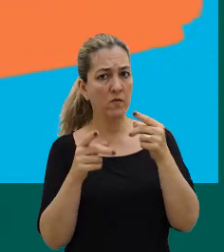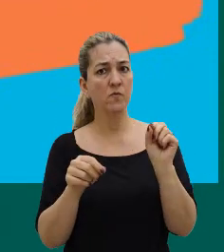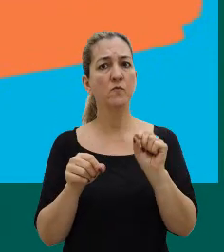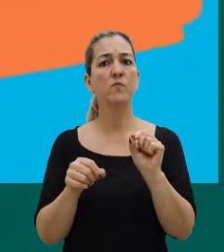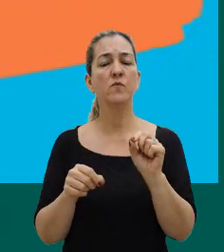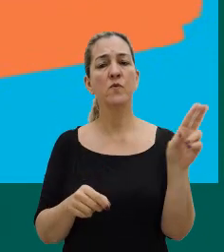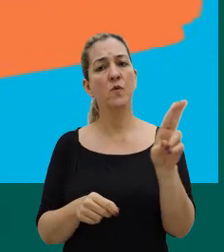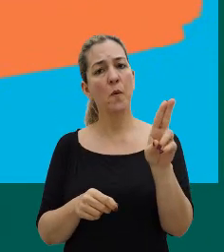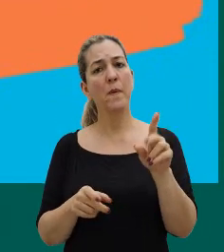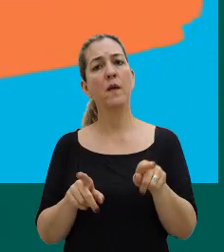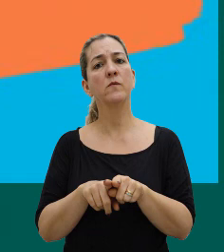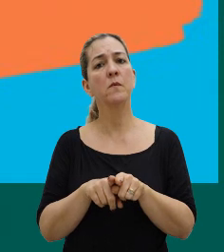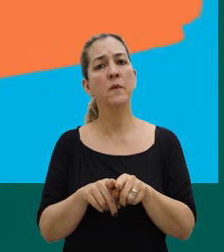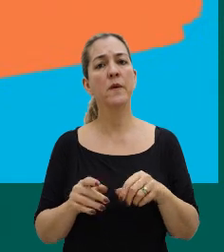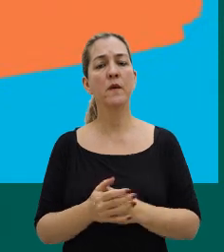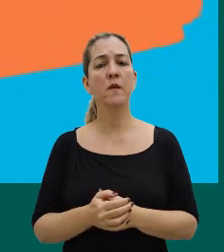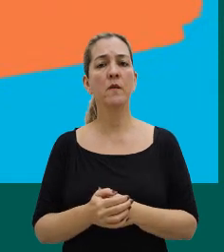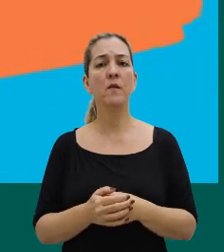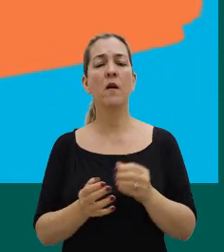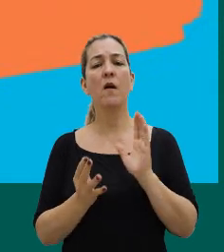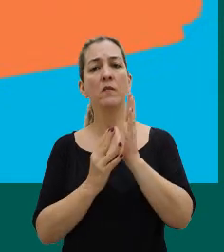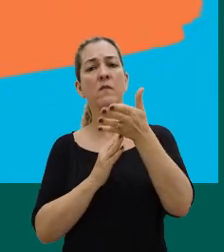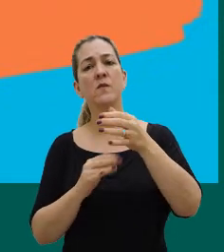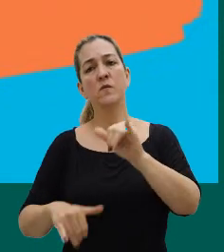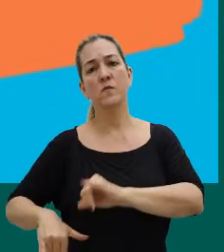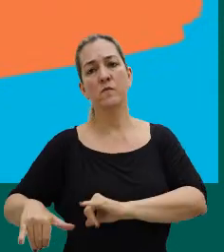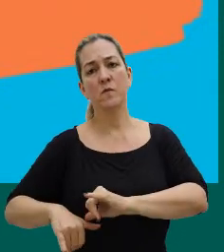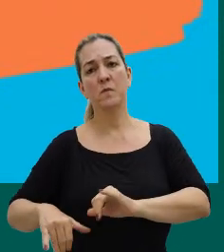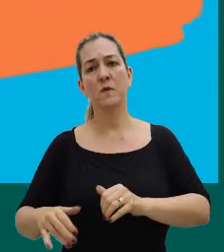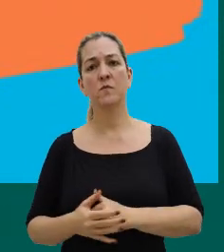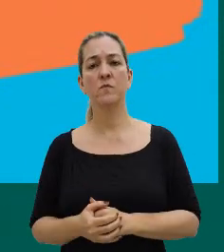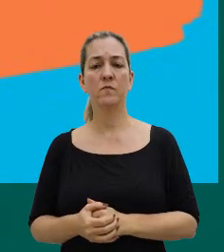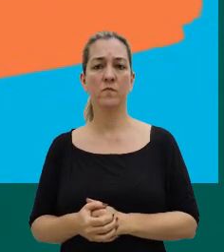o que está sendo nomeado, do que também é através desse sofrimento, né.